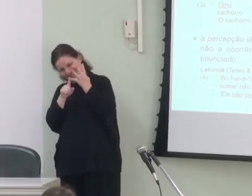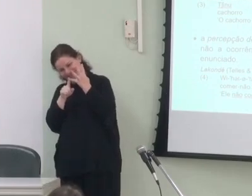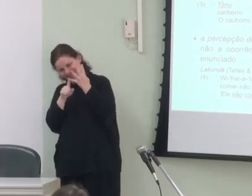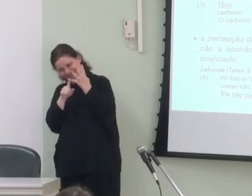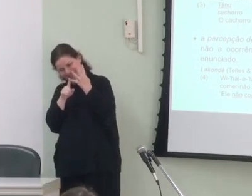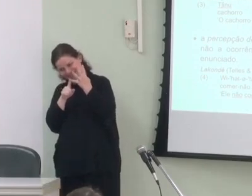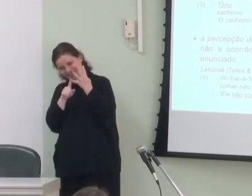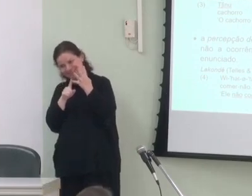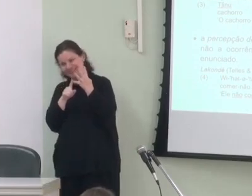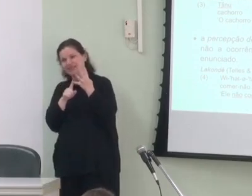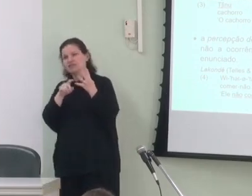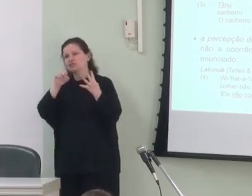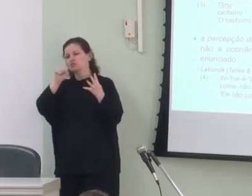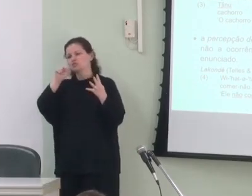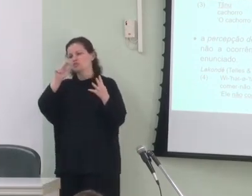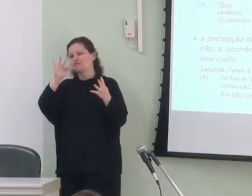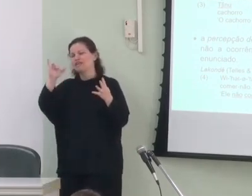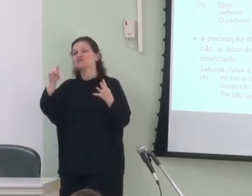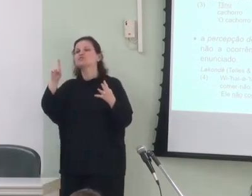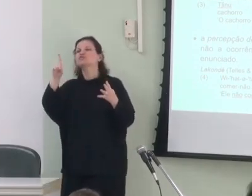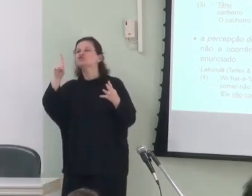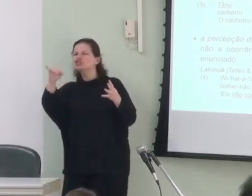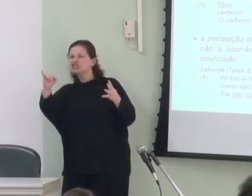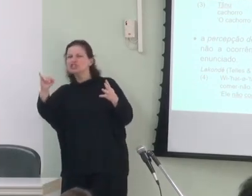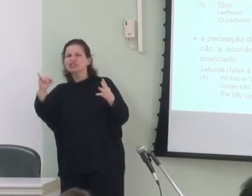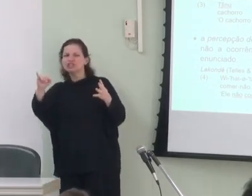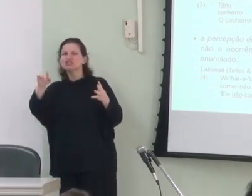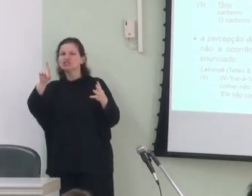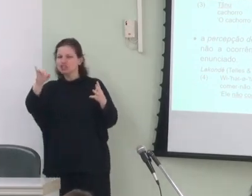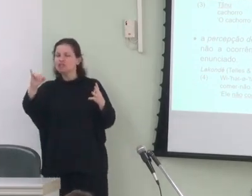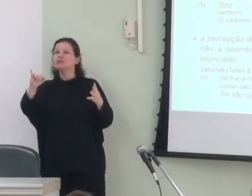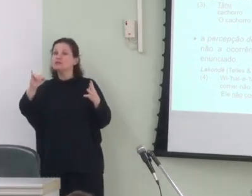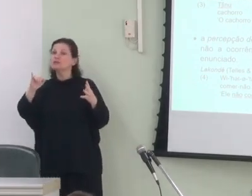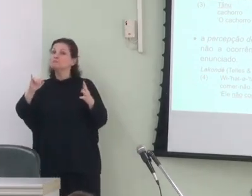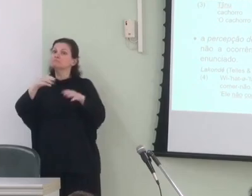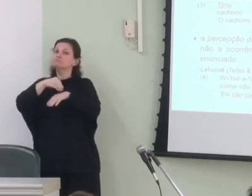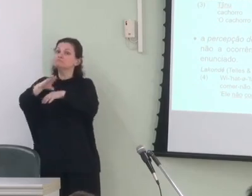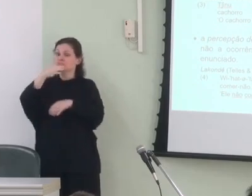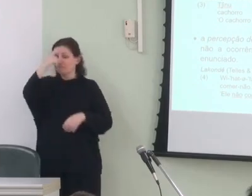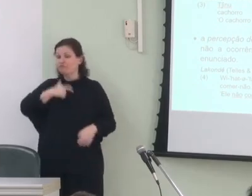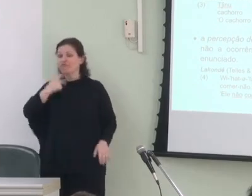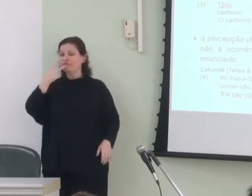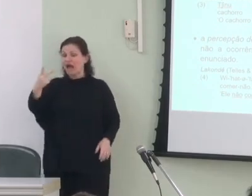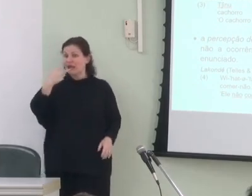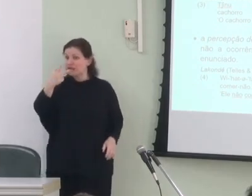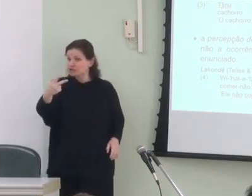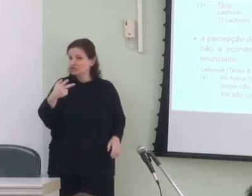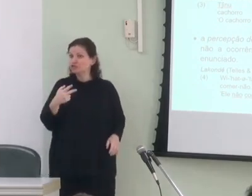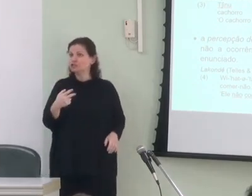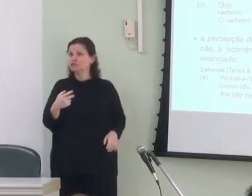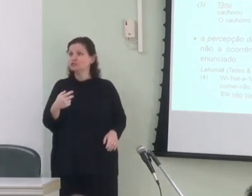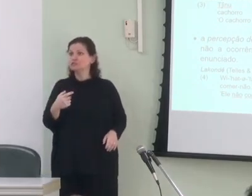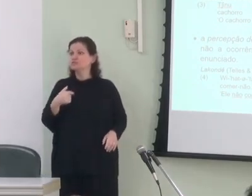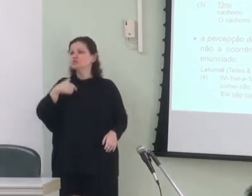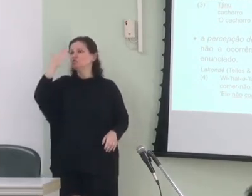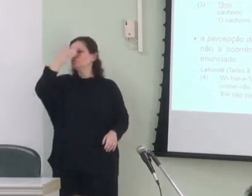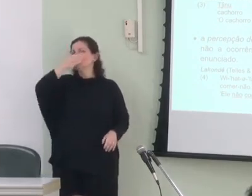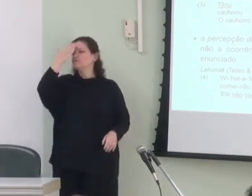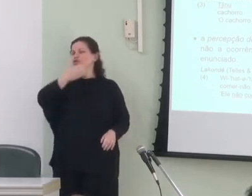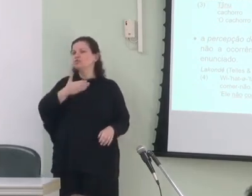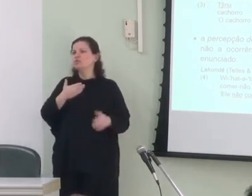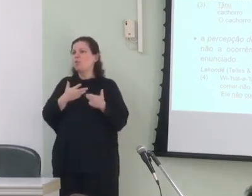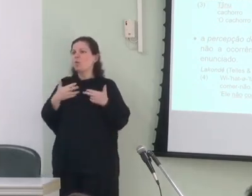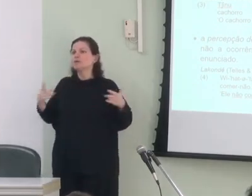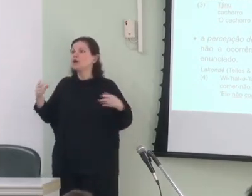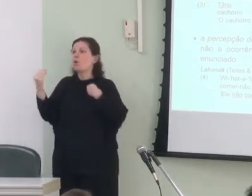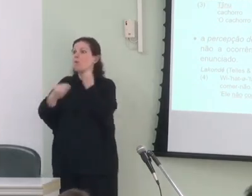o sufixo ti indicando que o falante não viu o estado de coisas comer